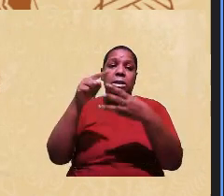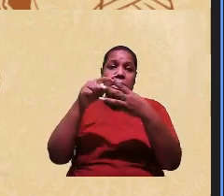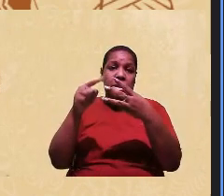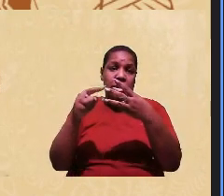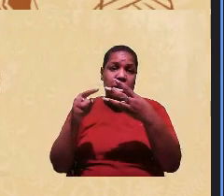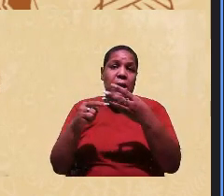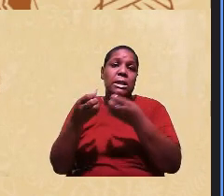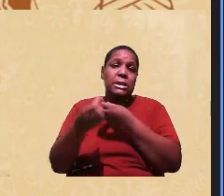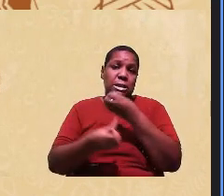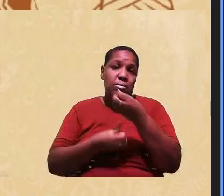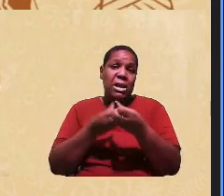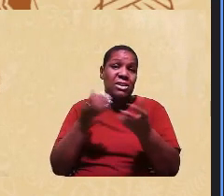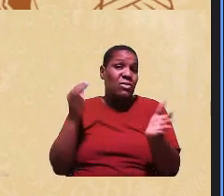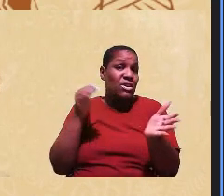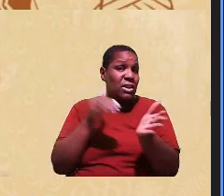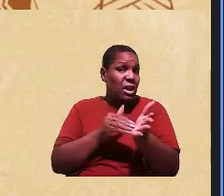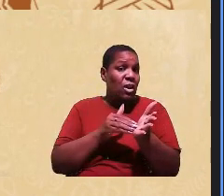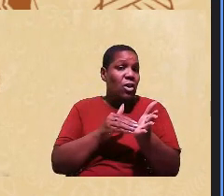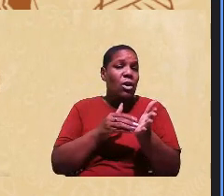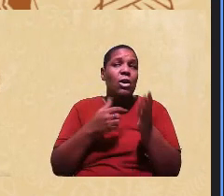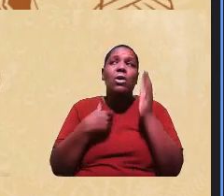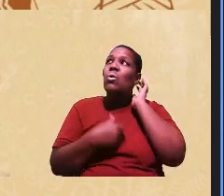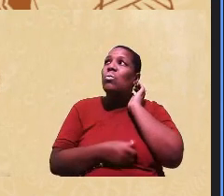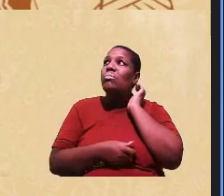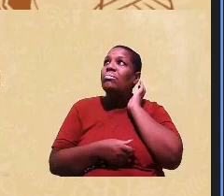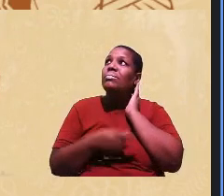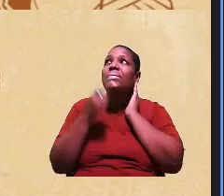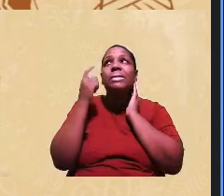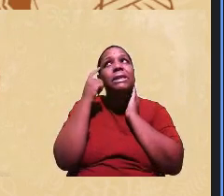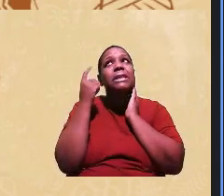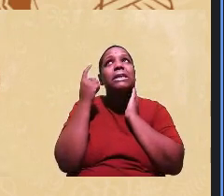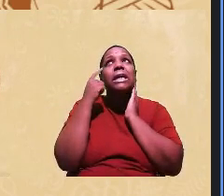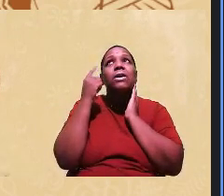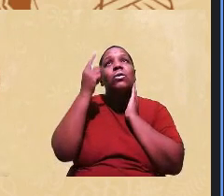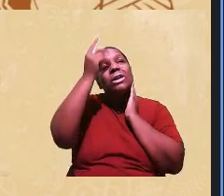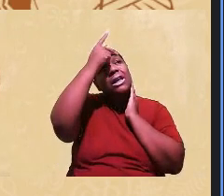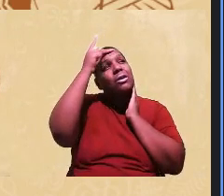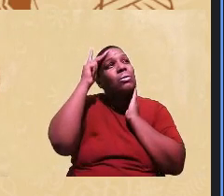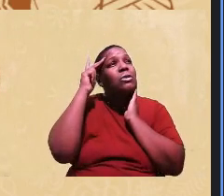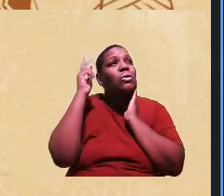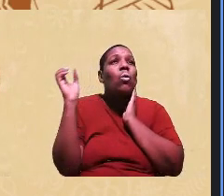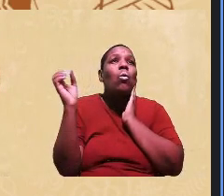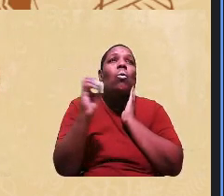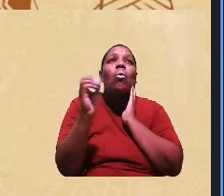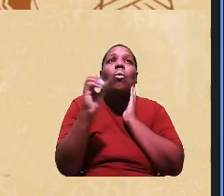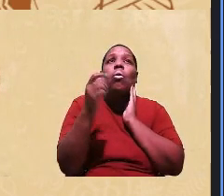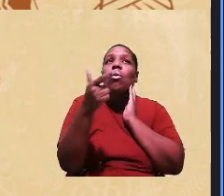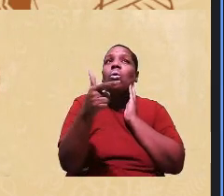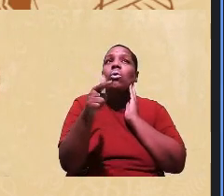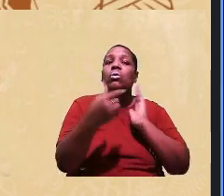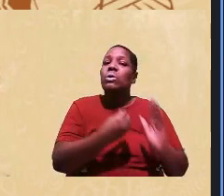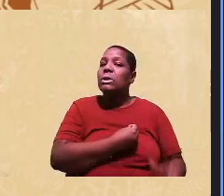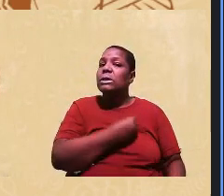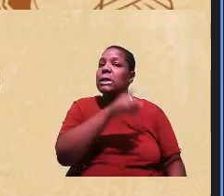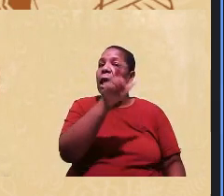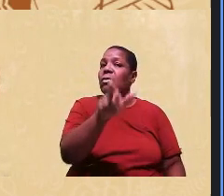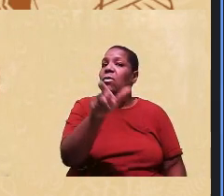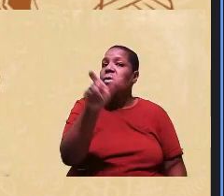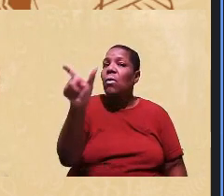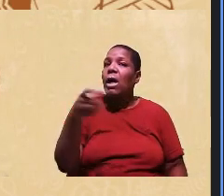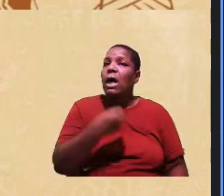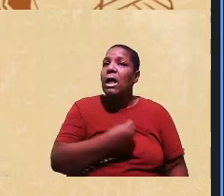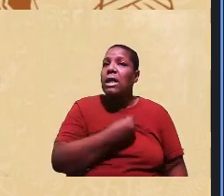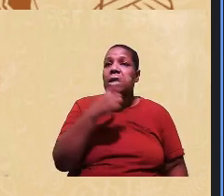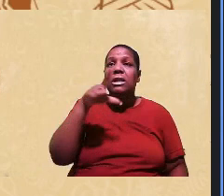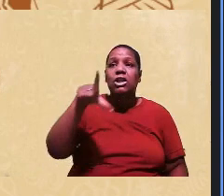e eu fiquei pensando nas pessoas que não que não estavam ali que tinha que tinha escolhido